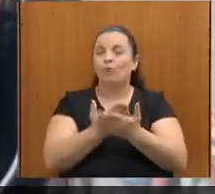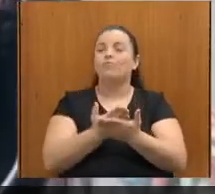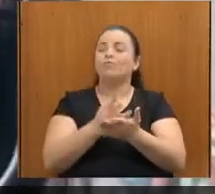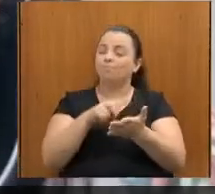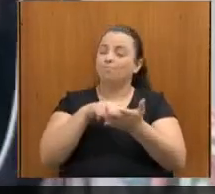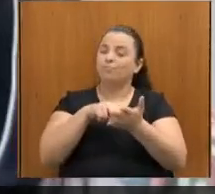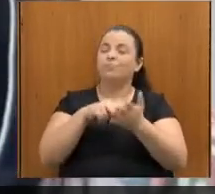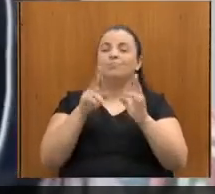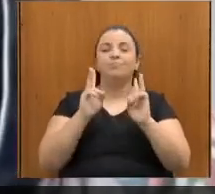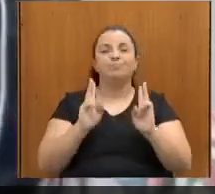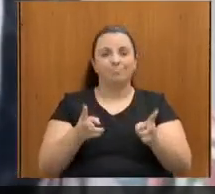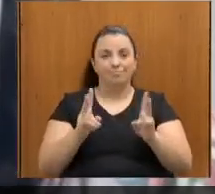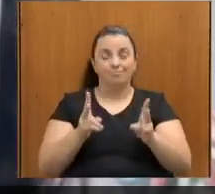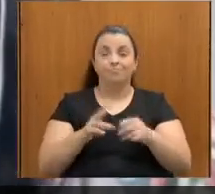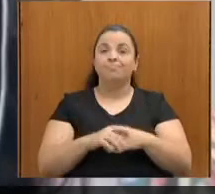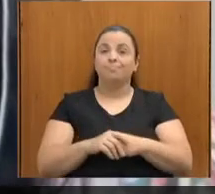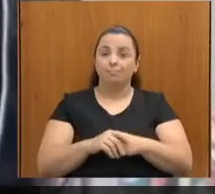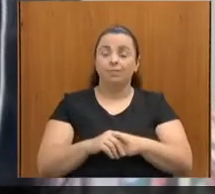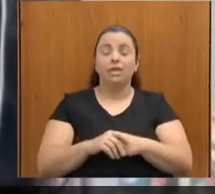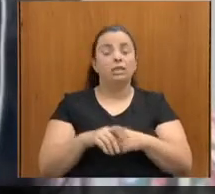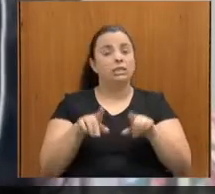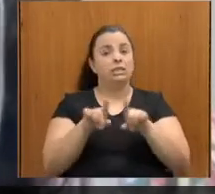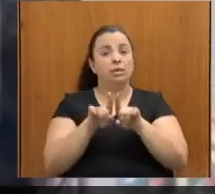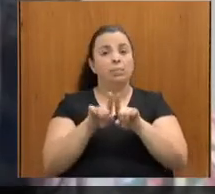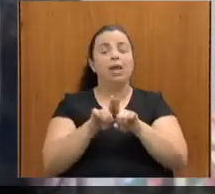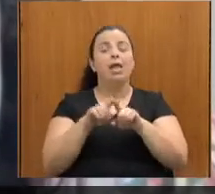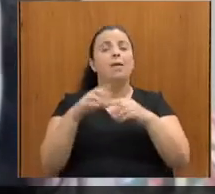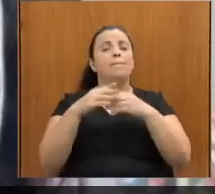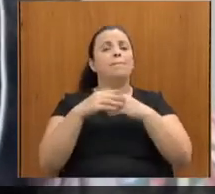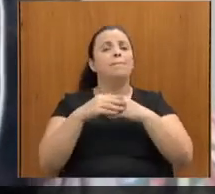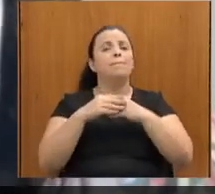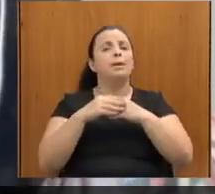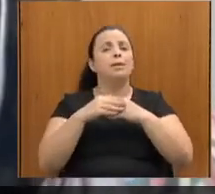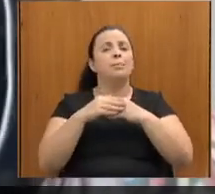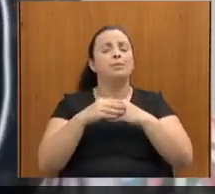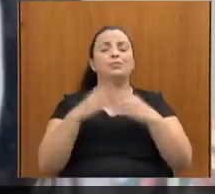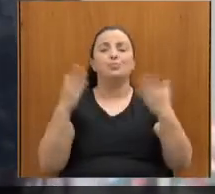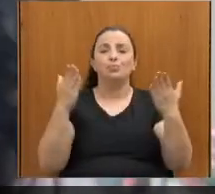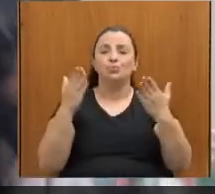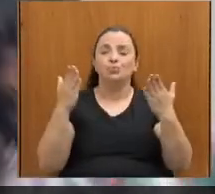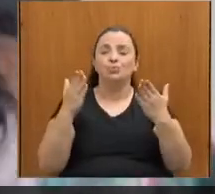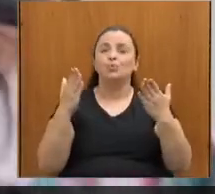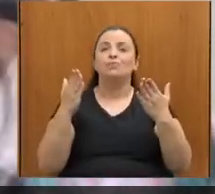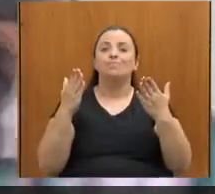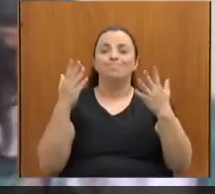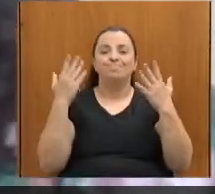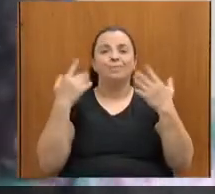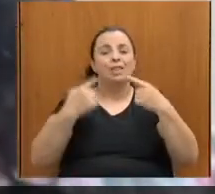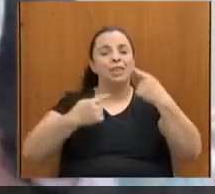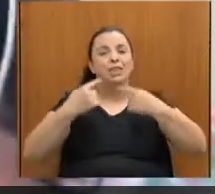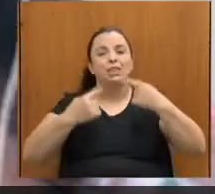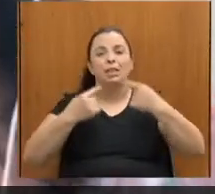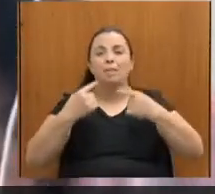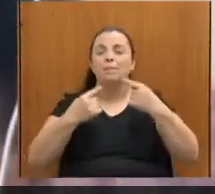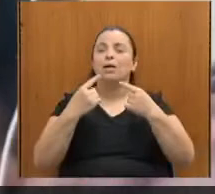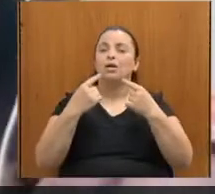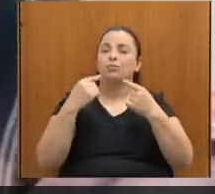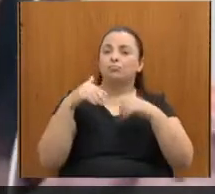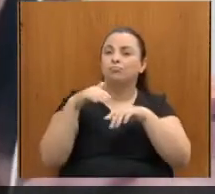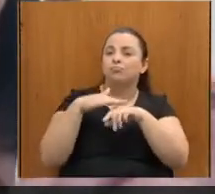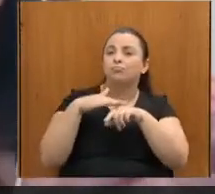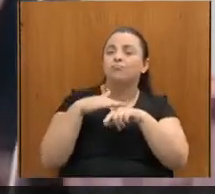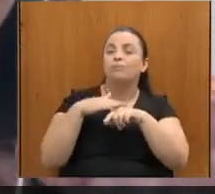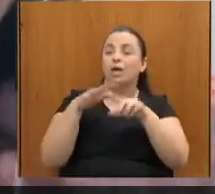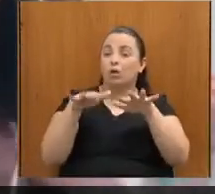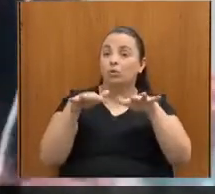deputado, eu quero também te parabenizar pela iniciativa desse debate, essa data do setembro verde,